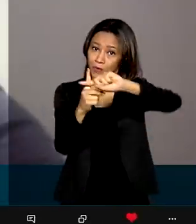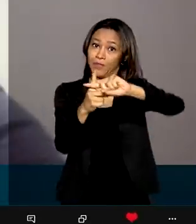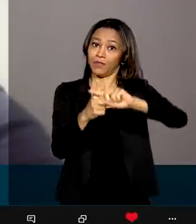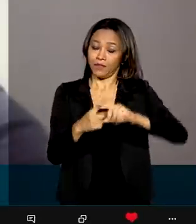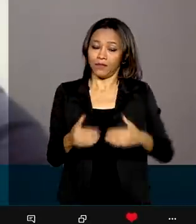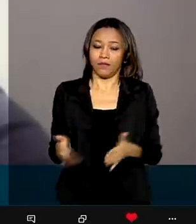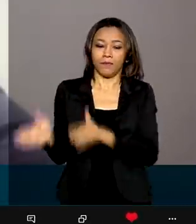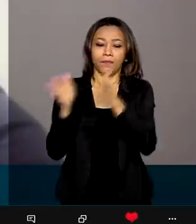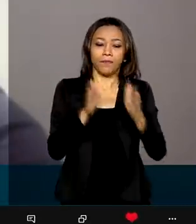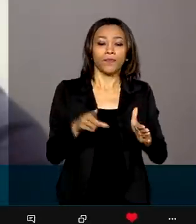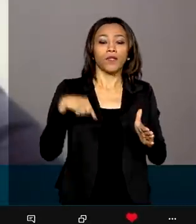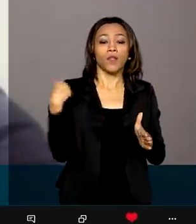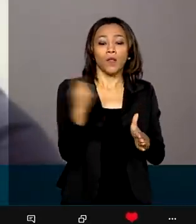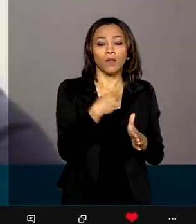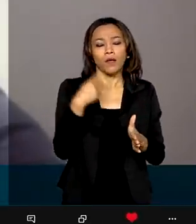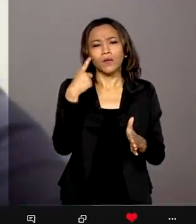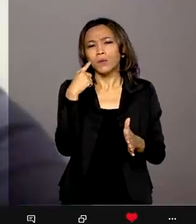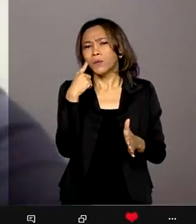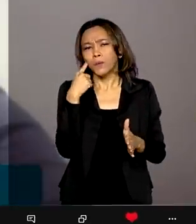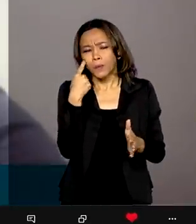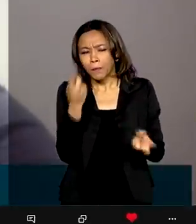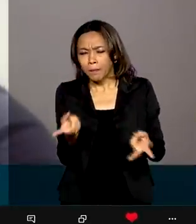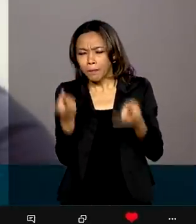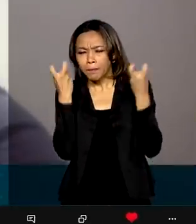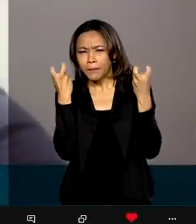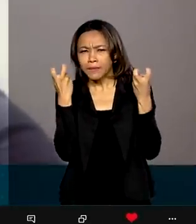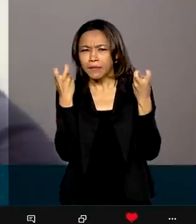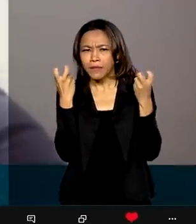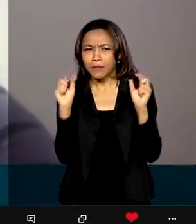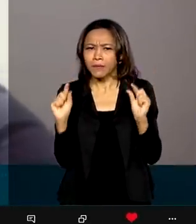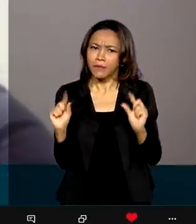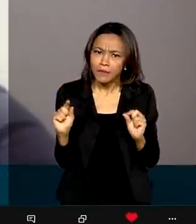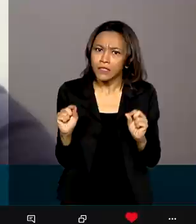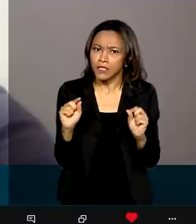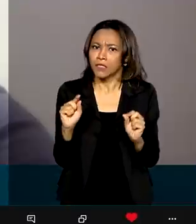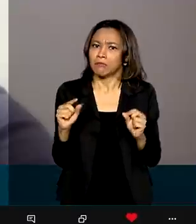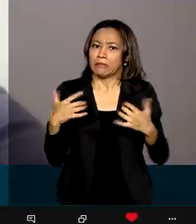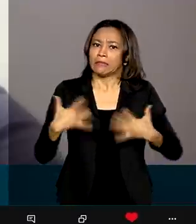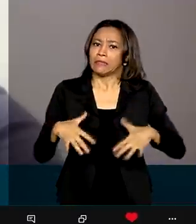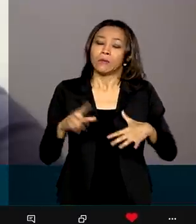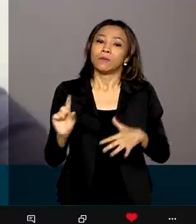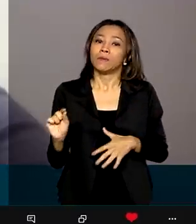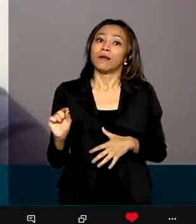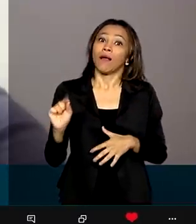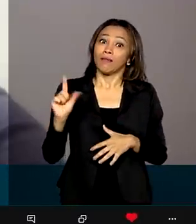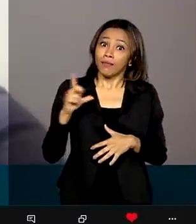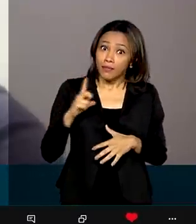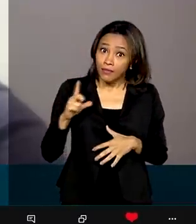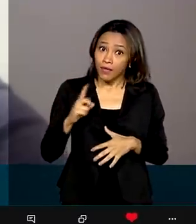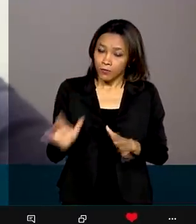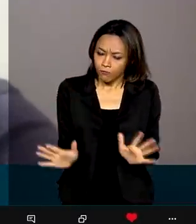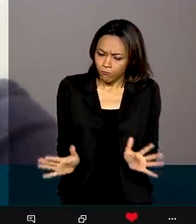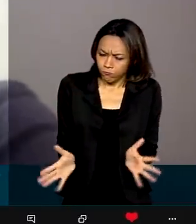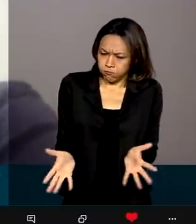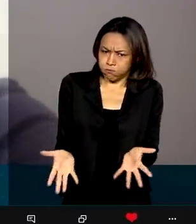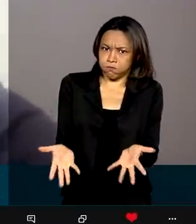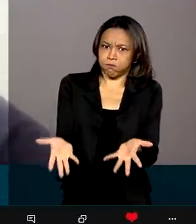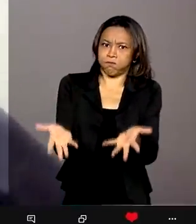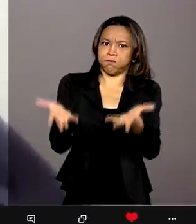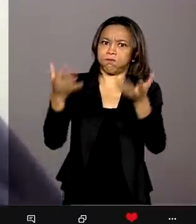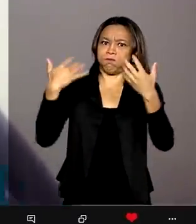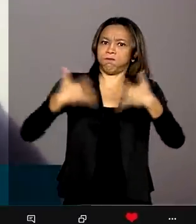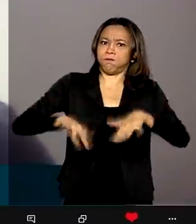nós observamos fortemente, mas muito forte mesmo, é um investimento muito